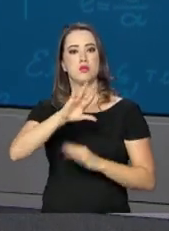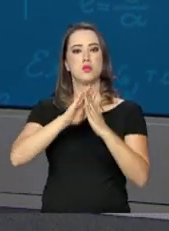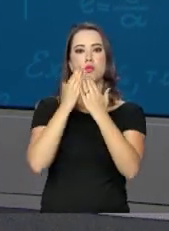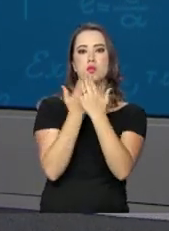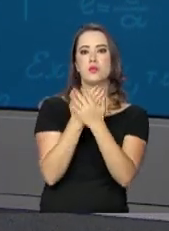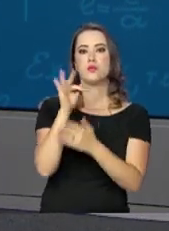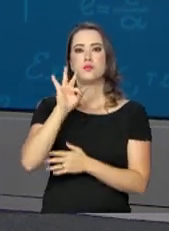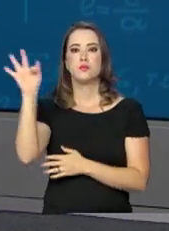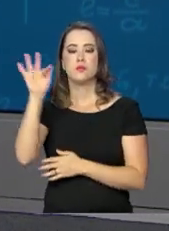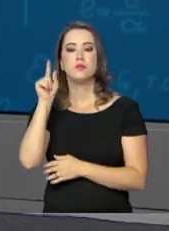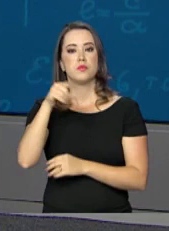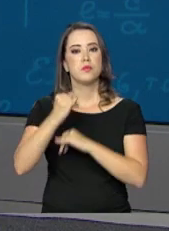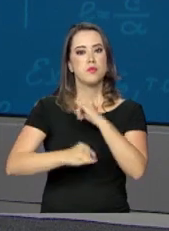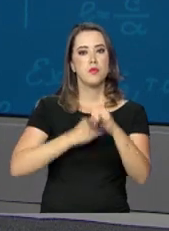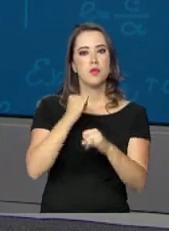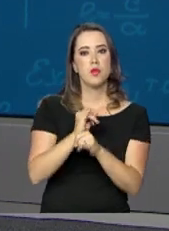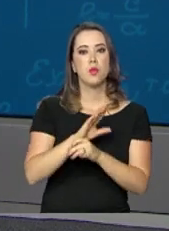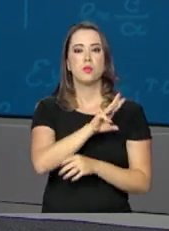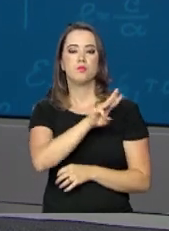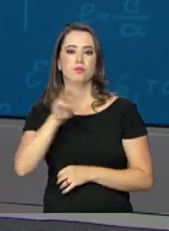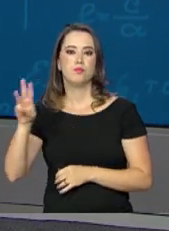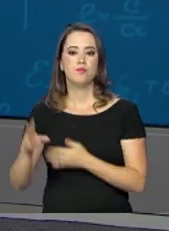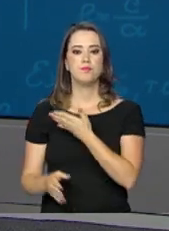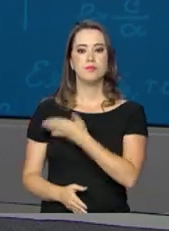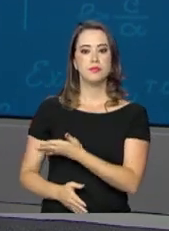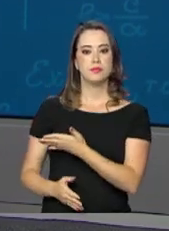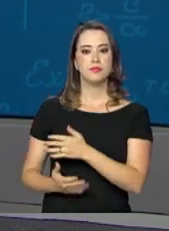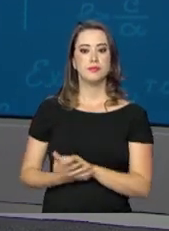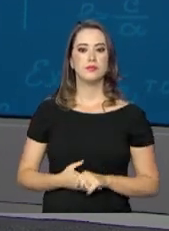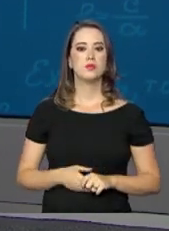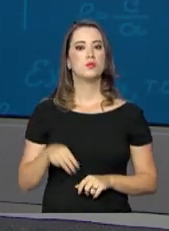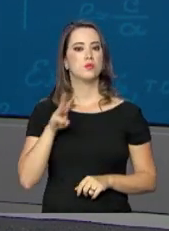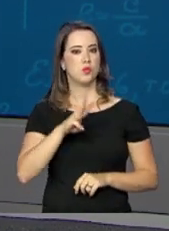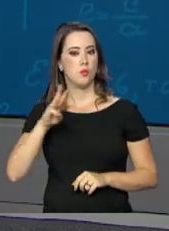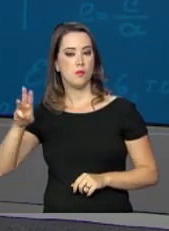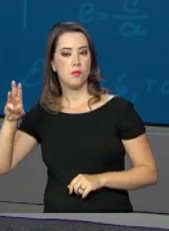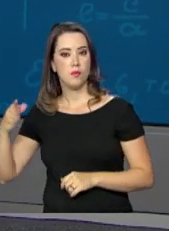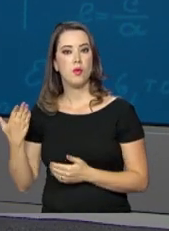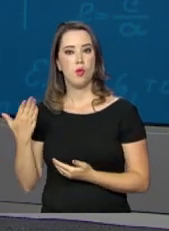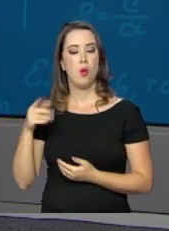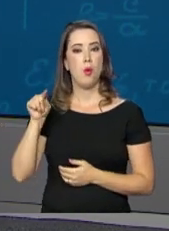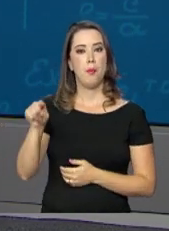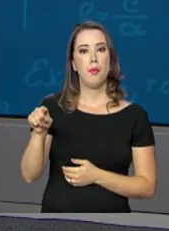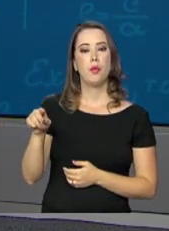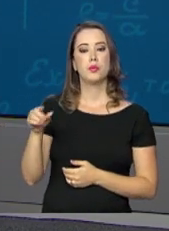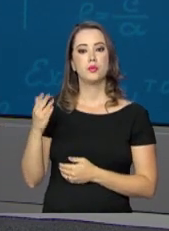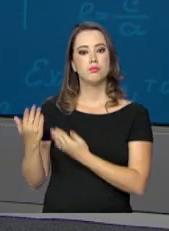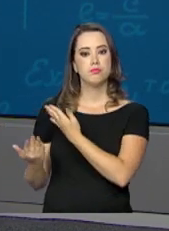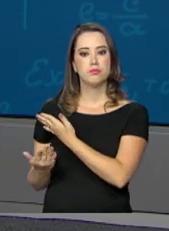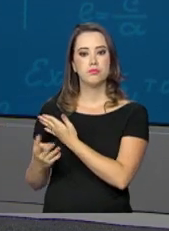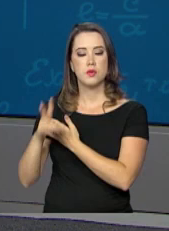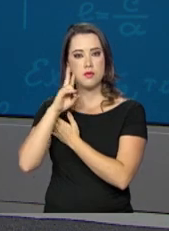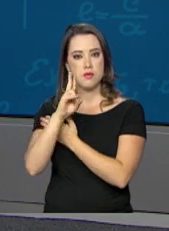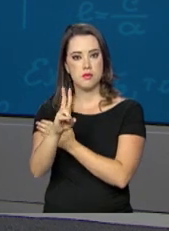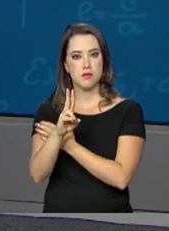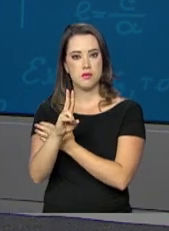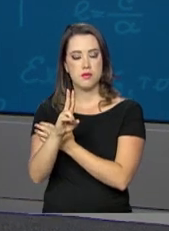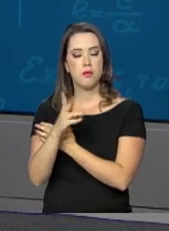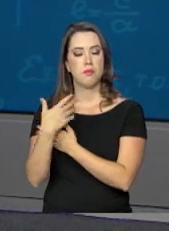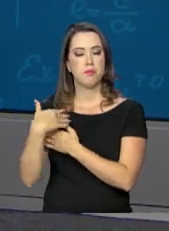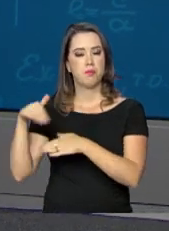das escolas federais pela internet. O endereço é este aqui, www.obmep.org